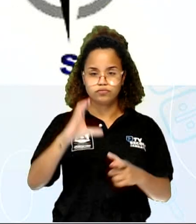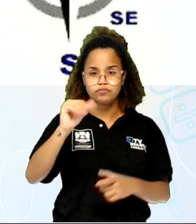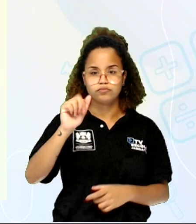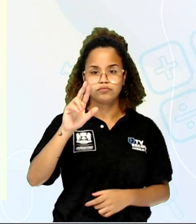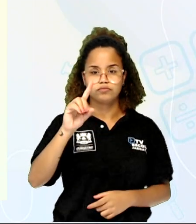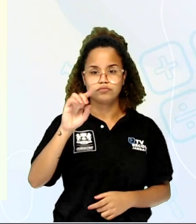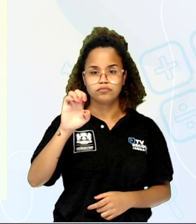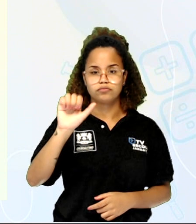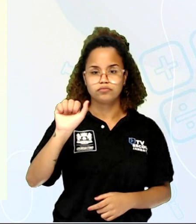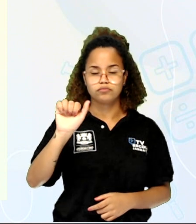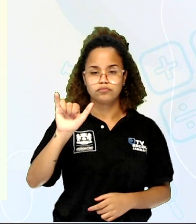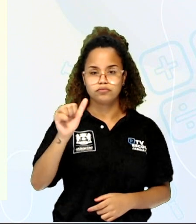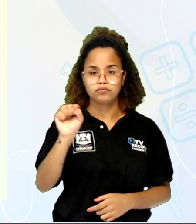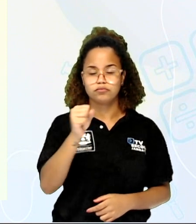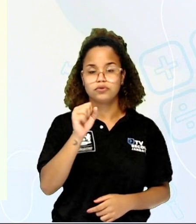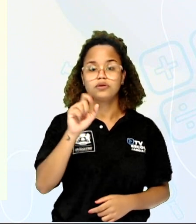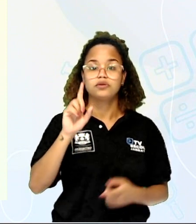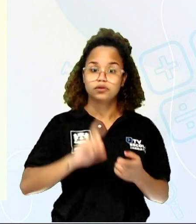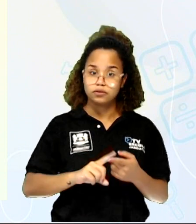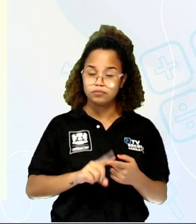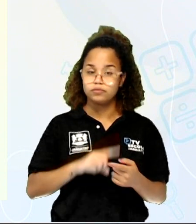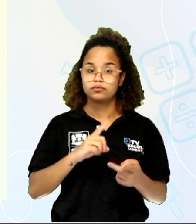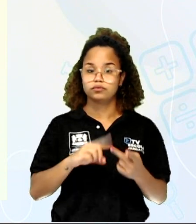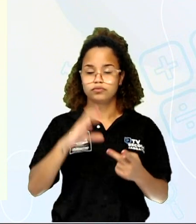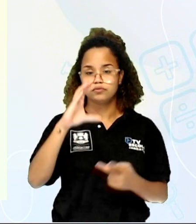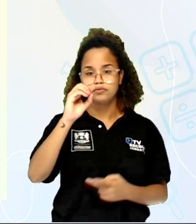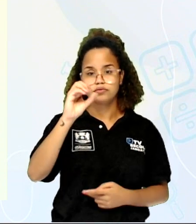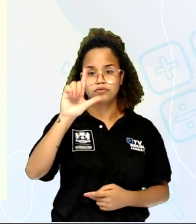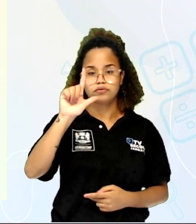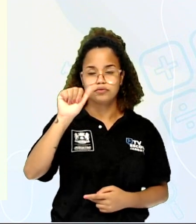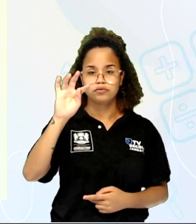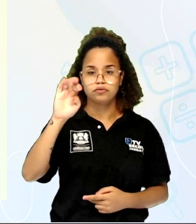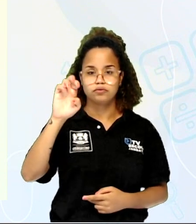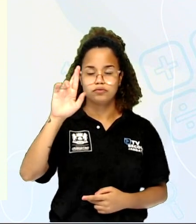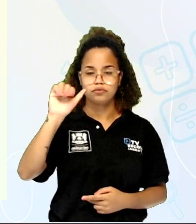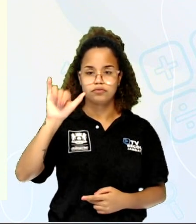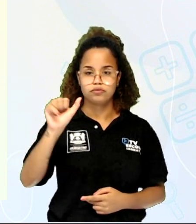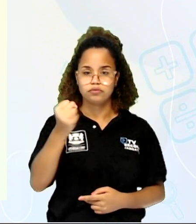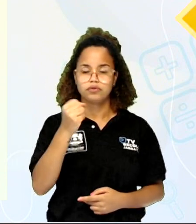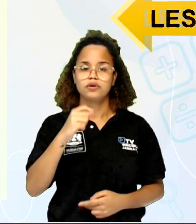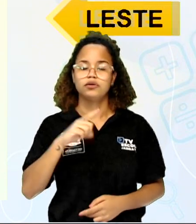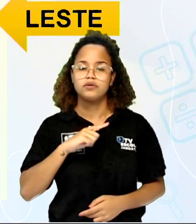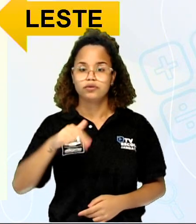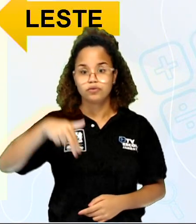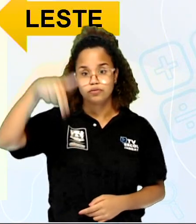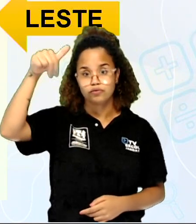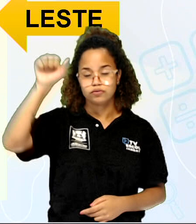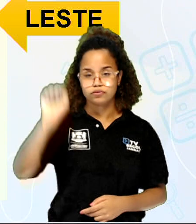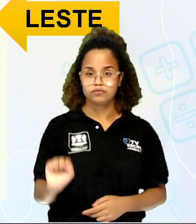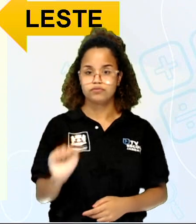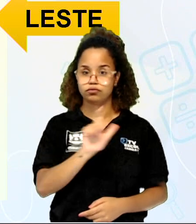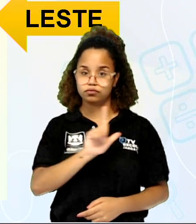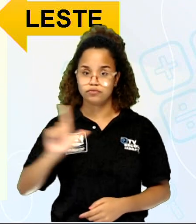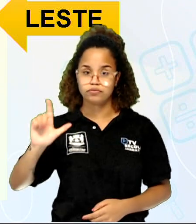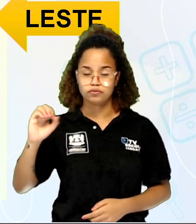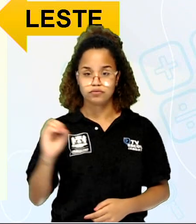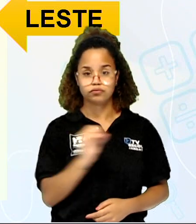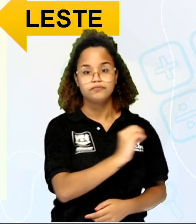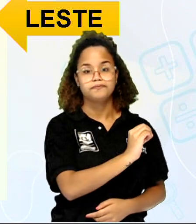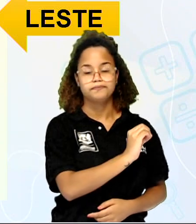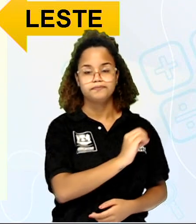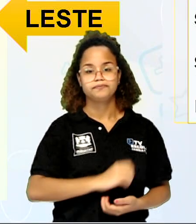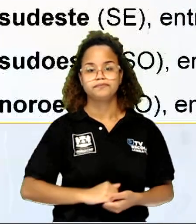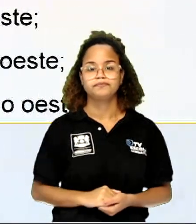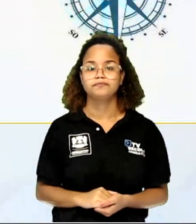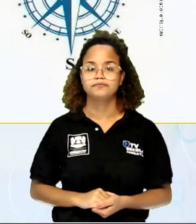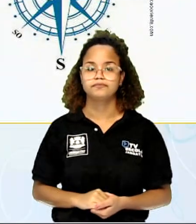pontos colaterais. Os pontos cardeais, como eu falei, norte, sul, leste e oeste.